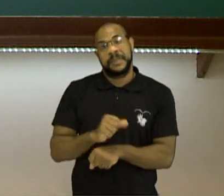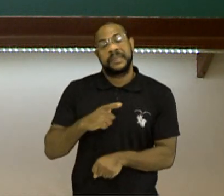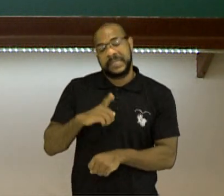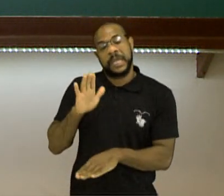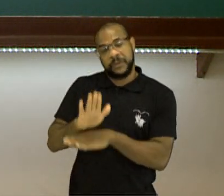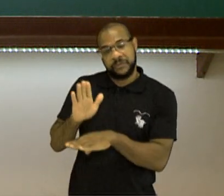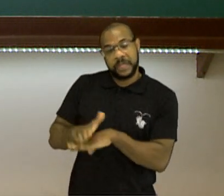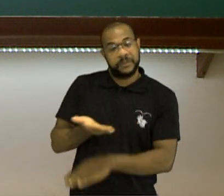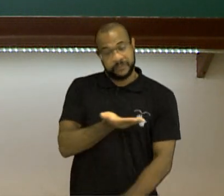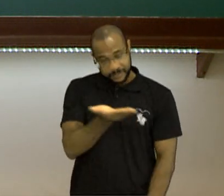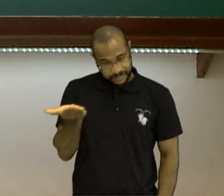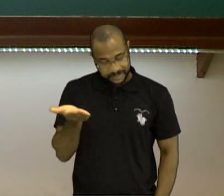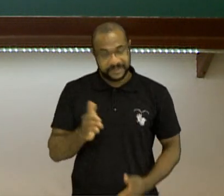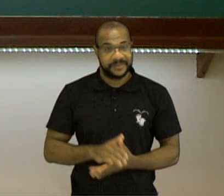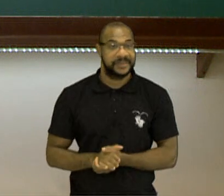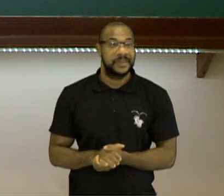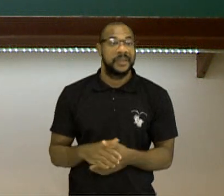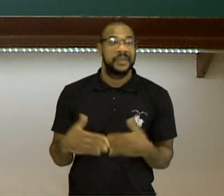de aula.